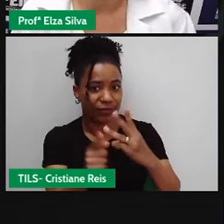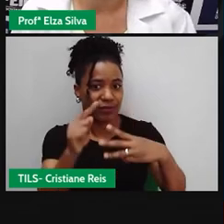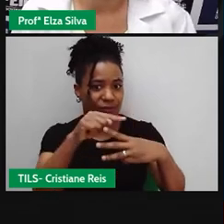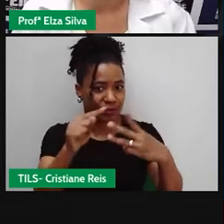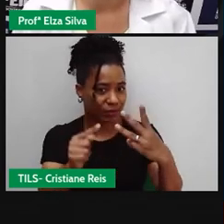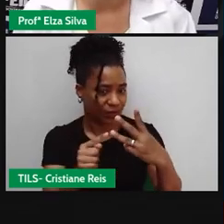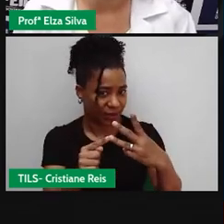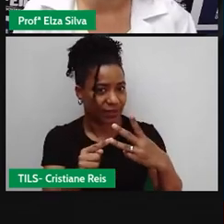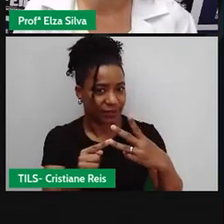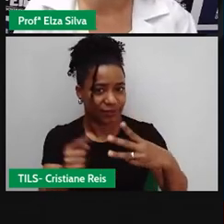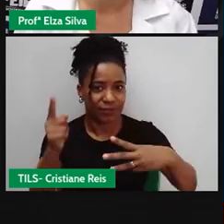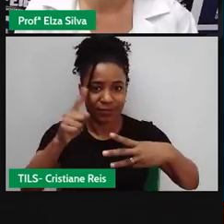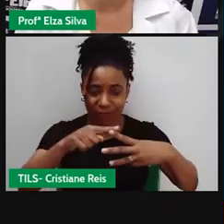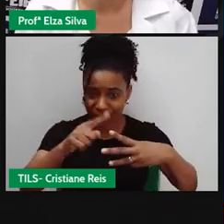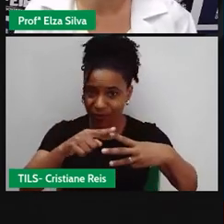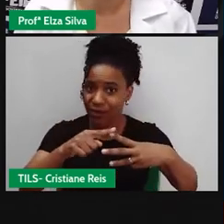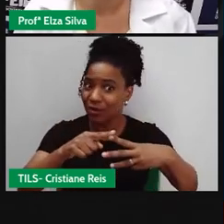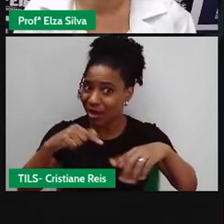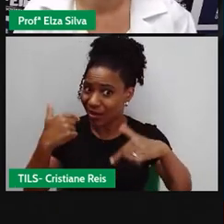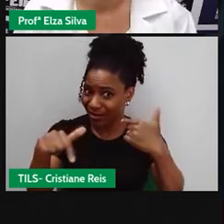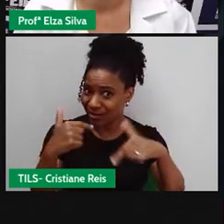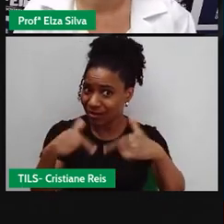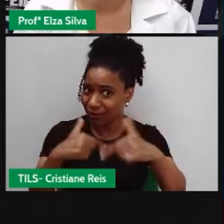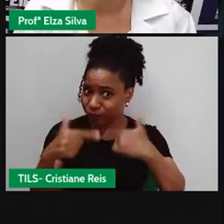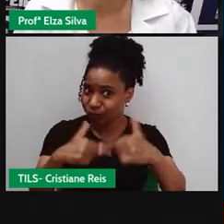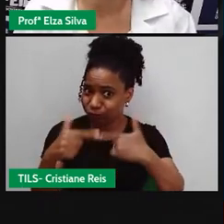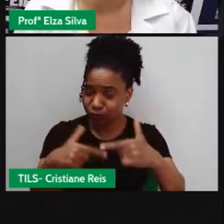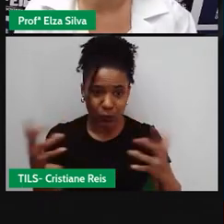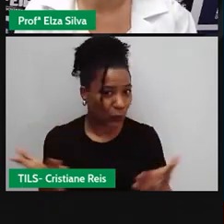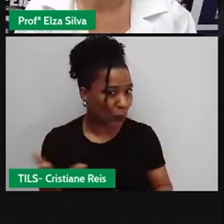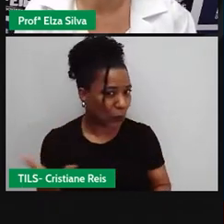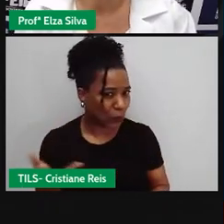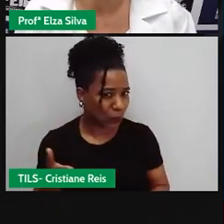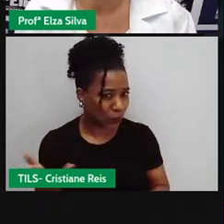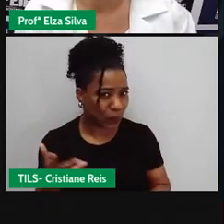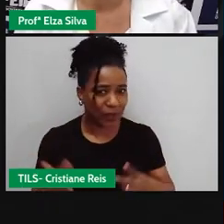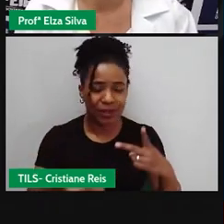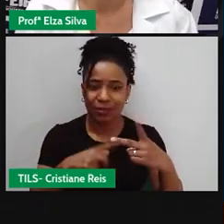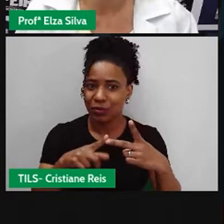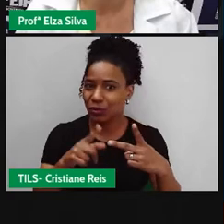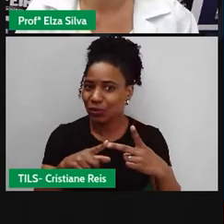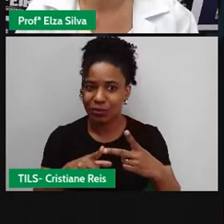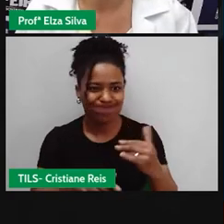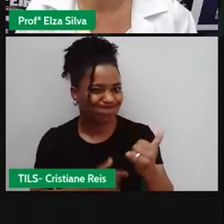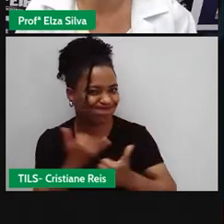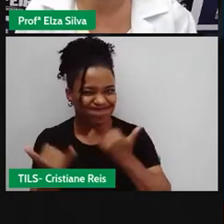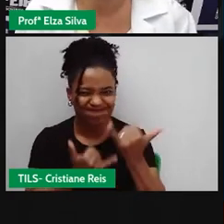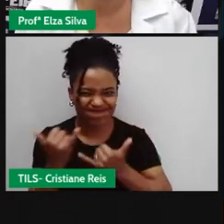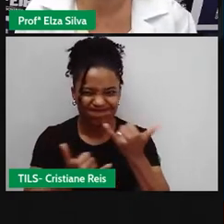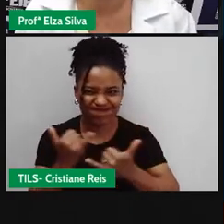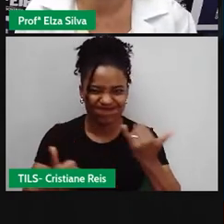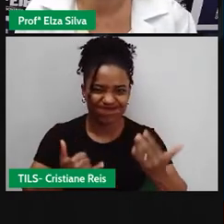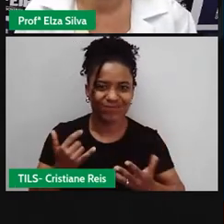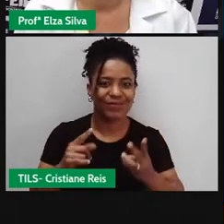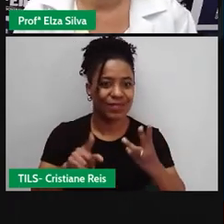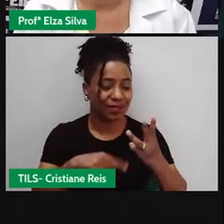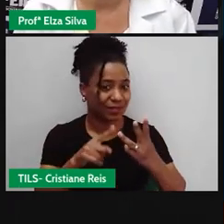gêneros Action, ação, adventure, aventura, thriller, suspense